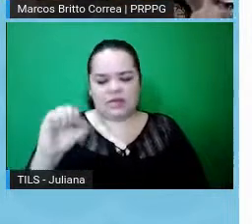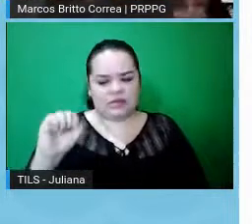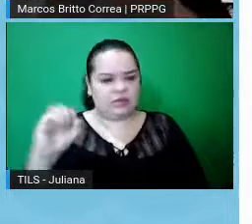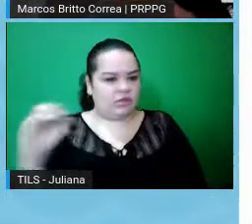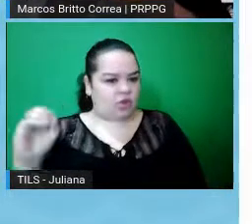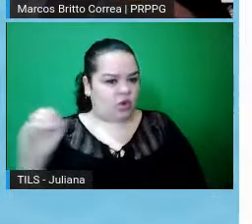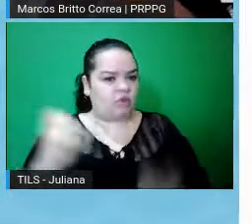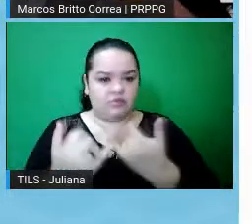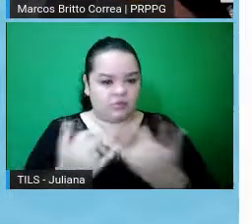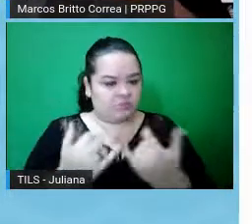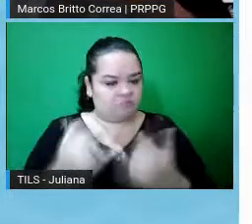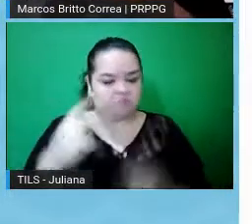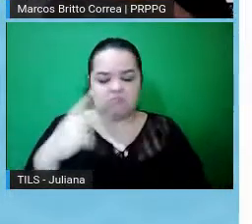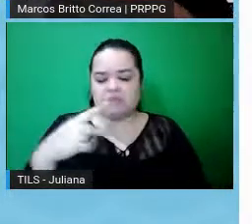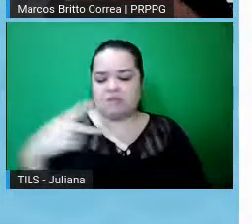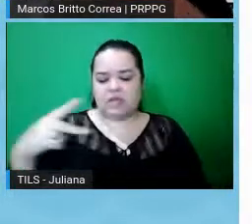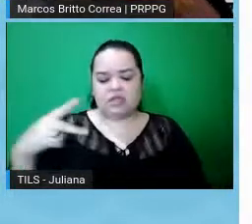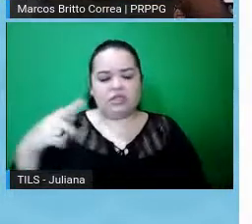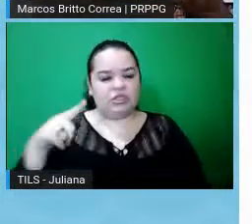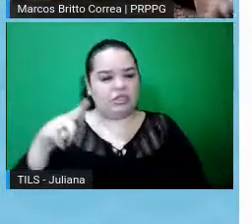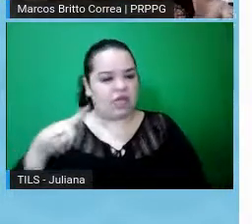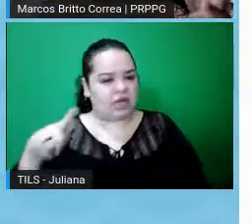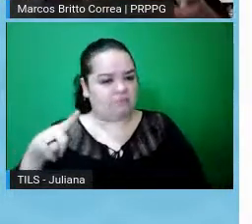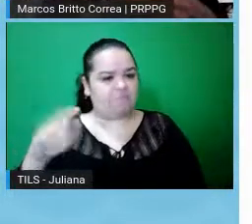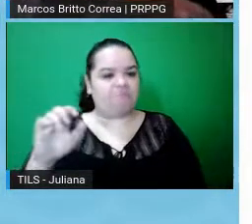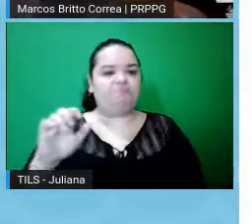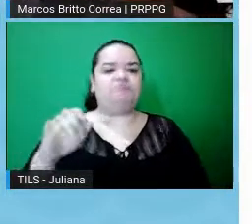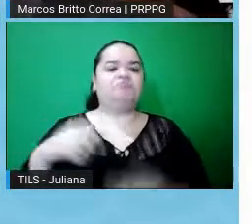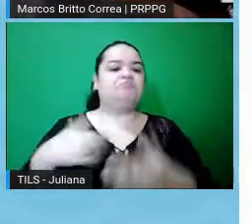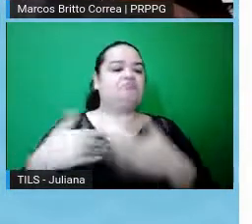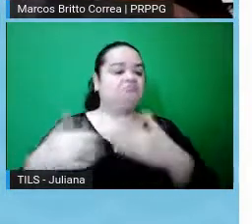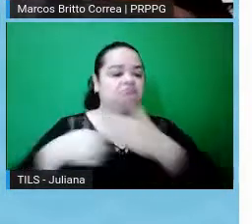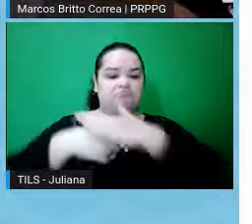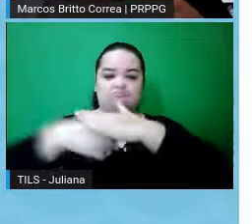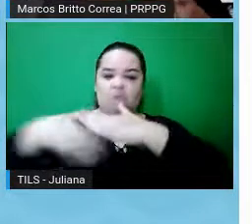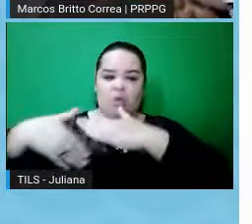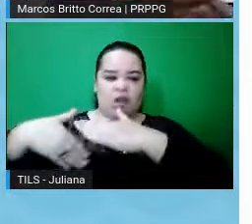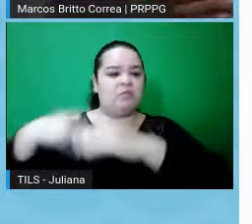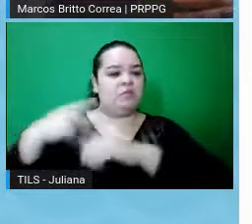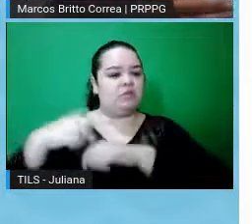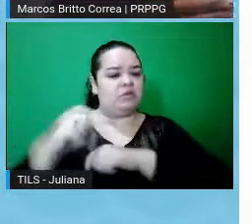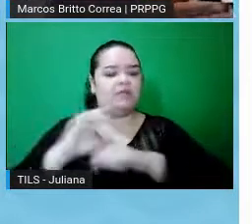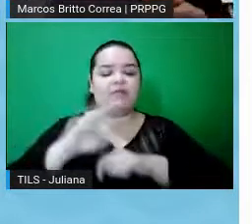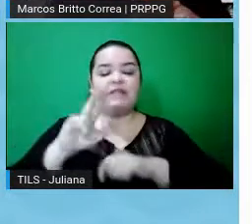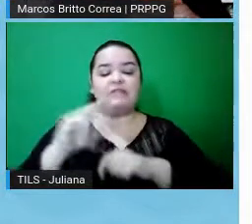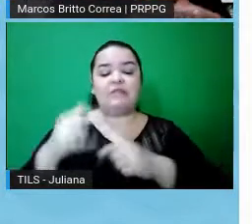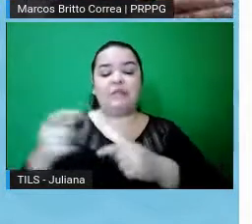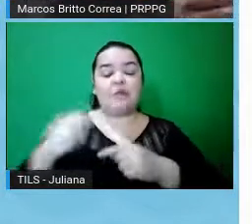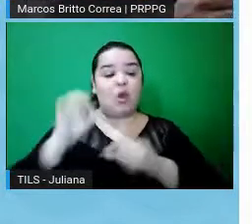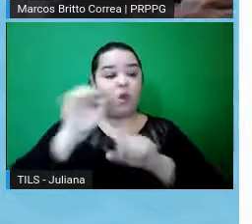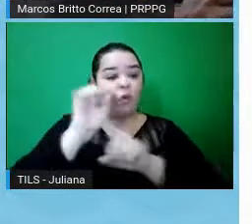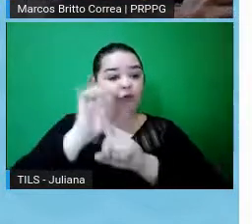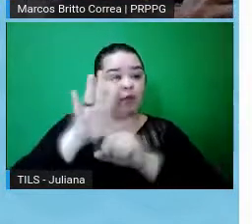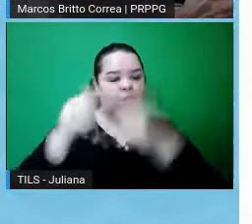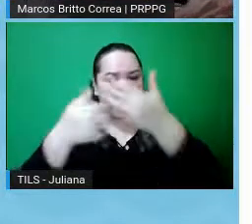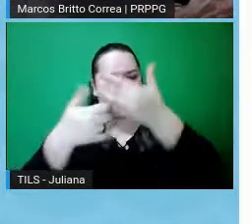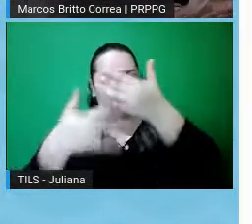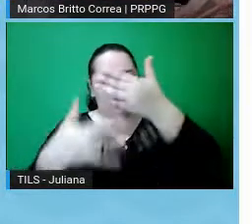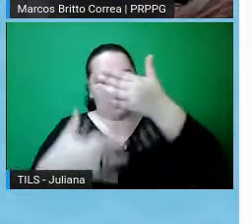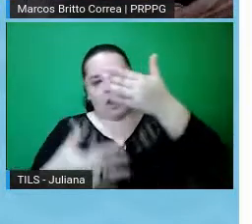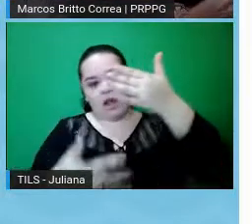pode ser um PPG, enfim, já tem vários órgãos e unidades registrados no registro da UFPEL, mas também ali pelo